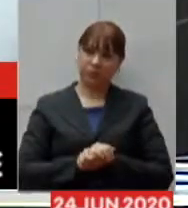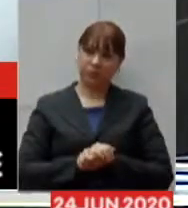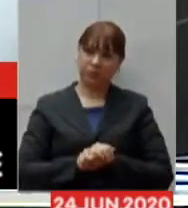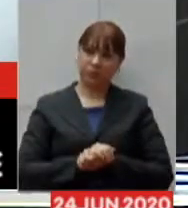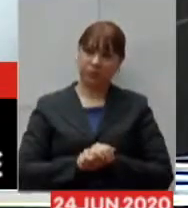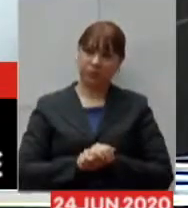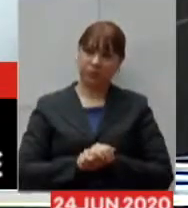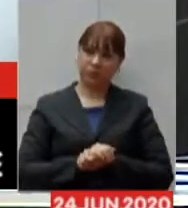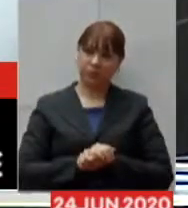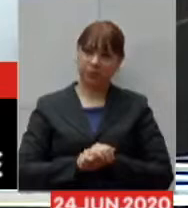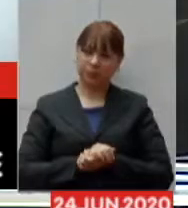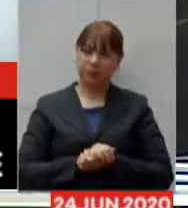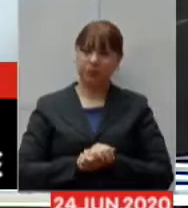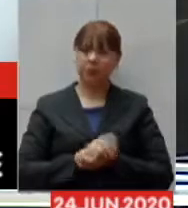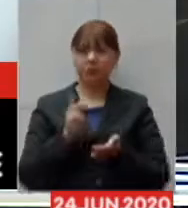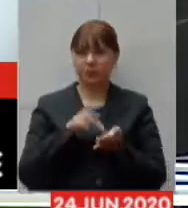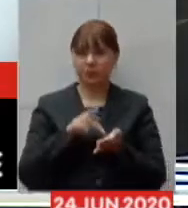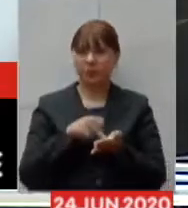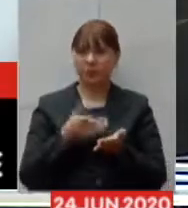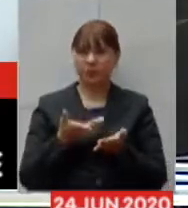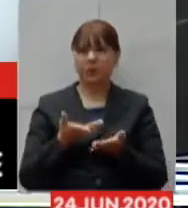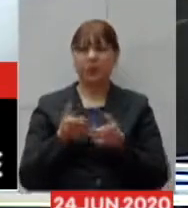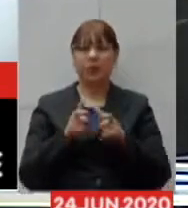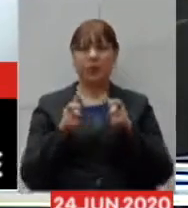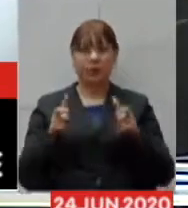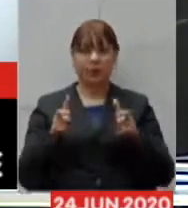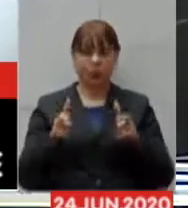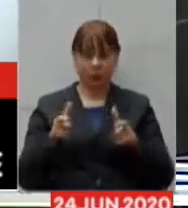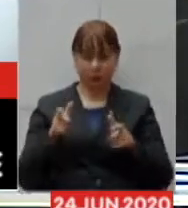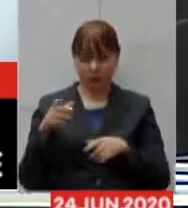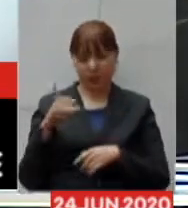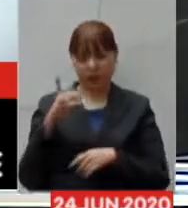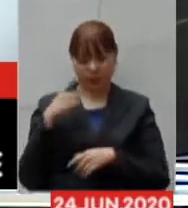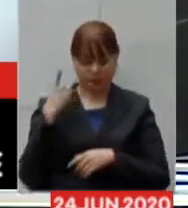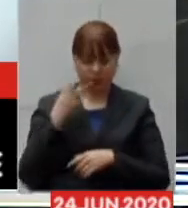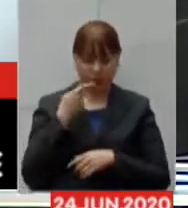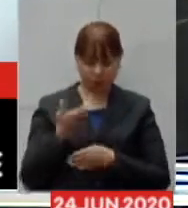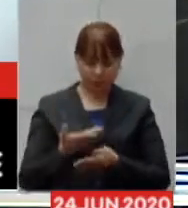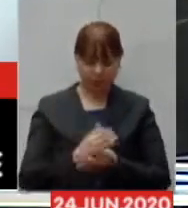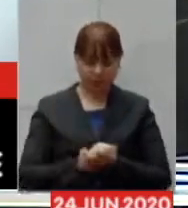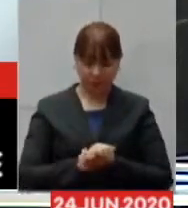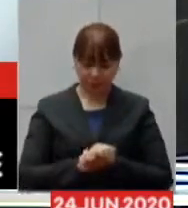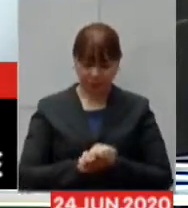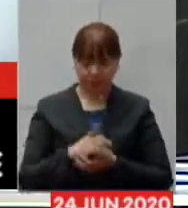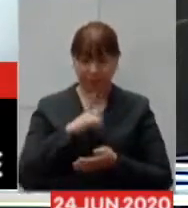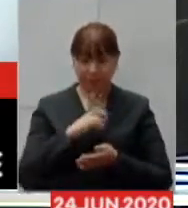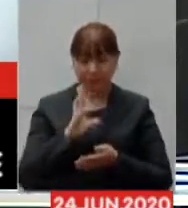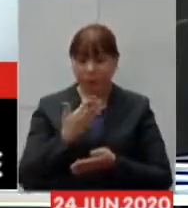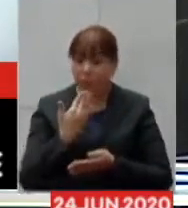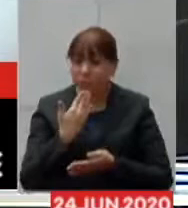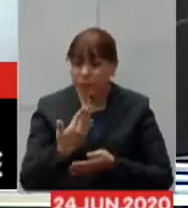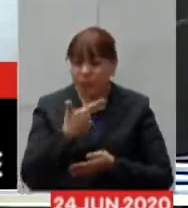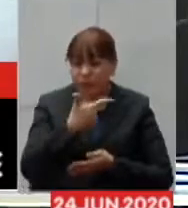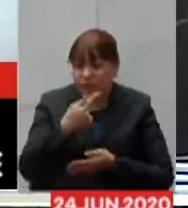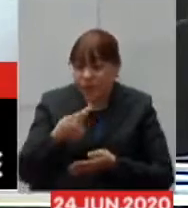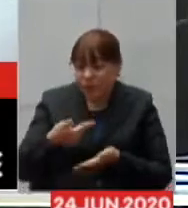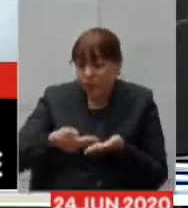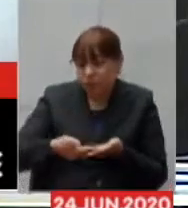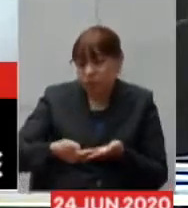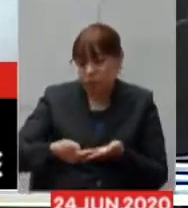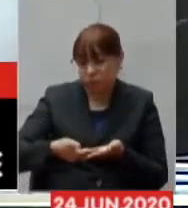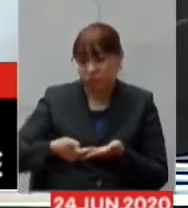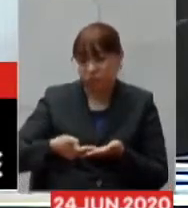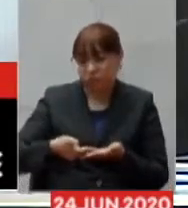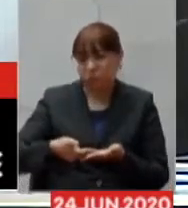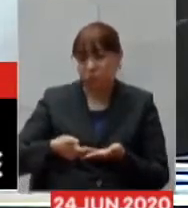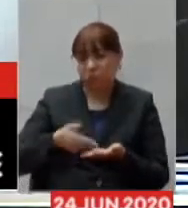está presente aí na grande maioria dos deputados dessa casa existem pedidos de 27 leitos de